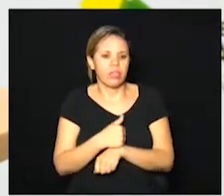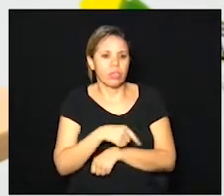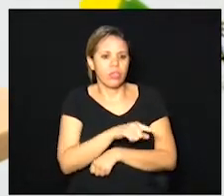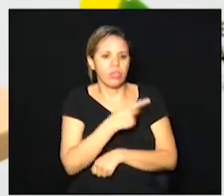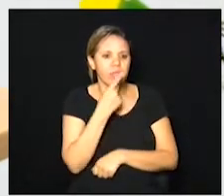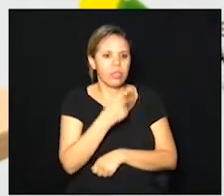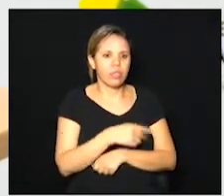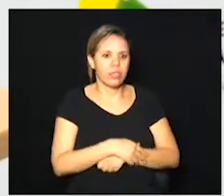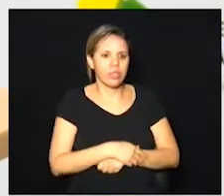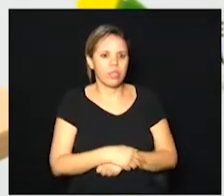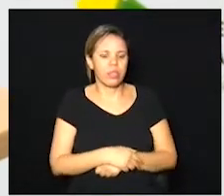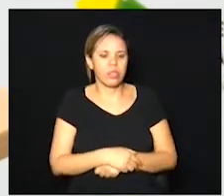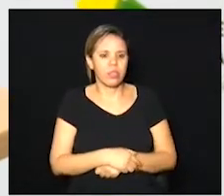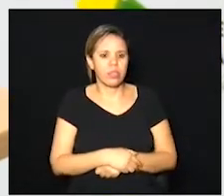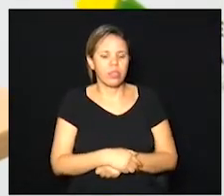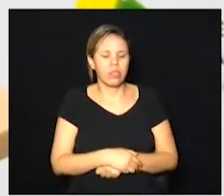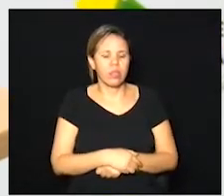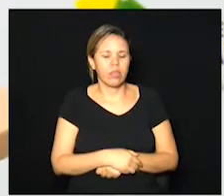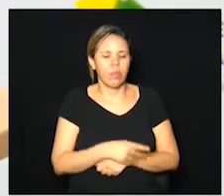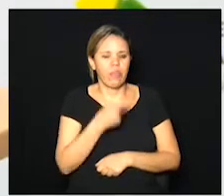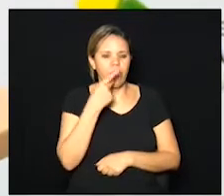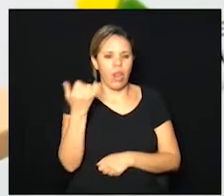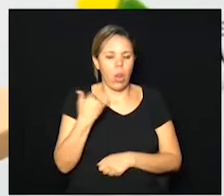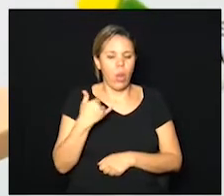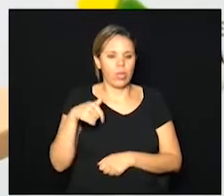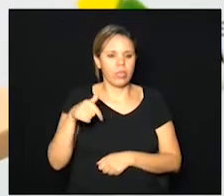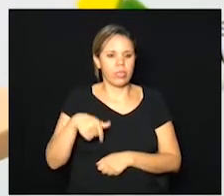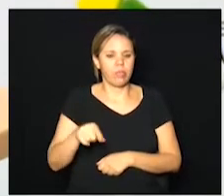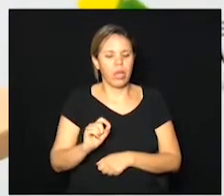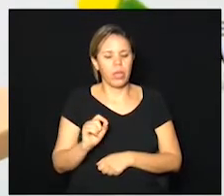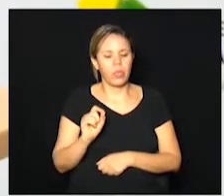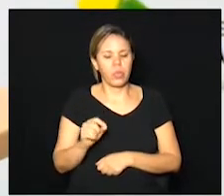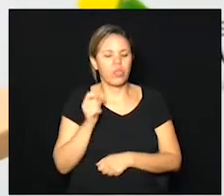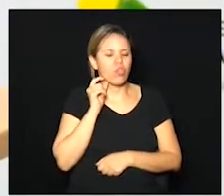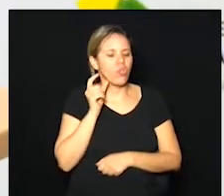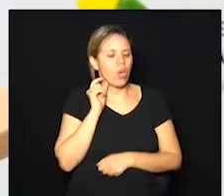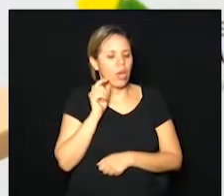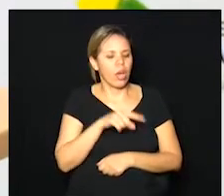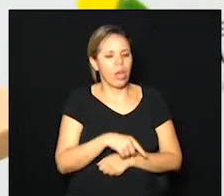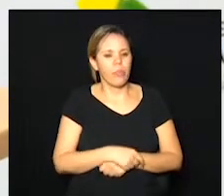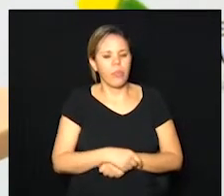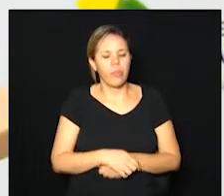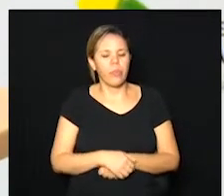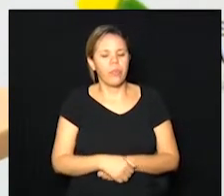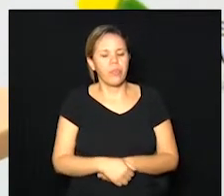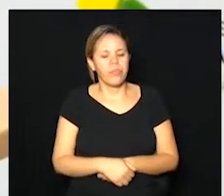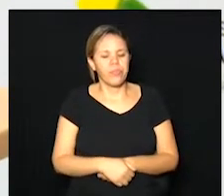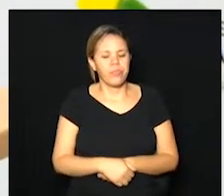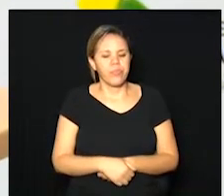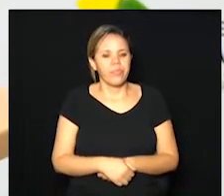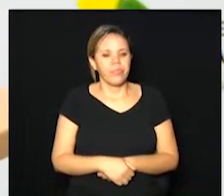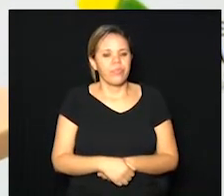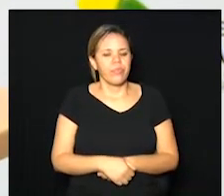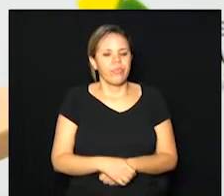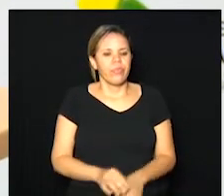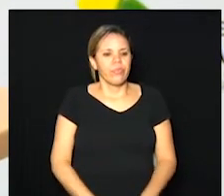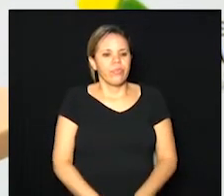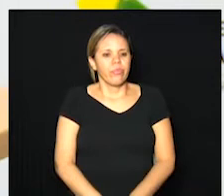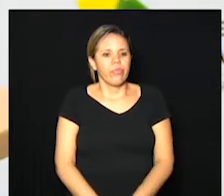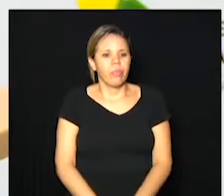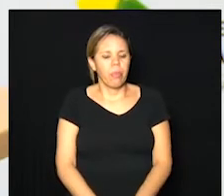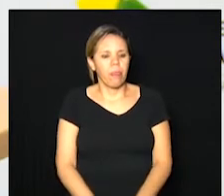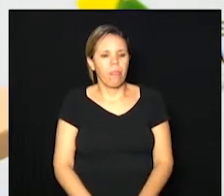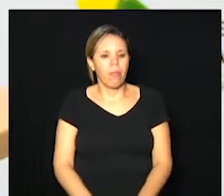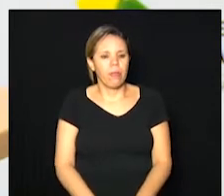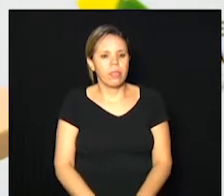falar o senhor me disse aqui até passou aqui vou pegar aqui o zap do doutor Carmo depois